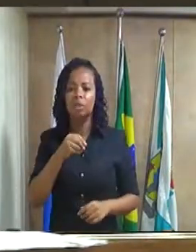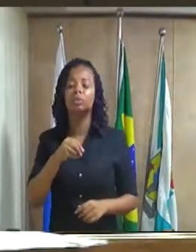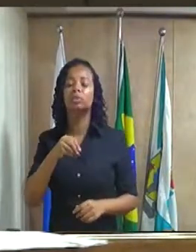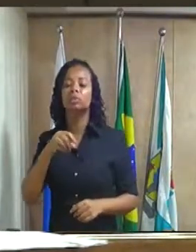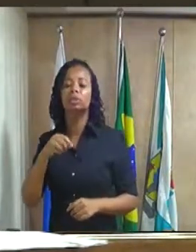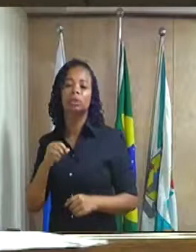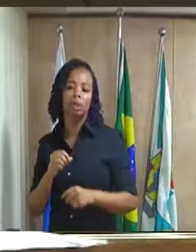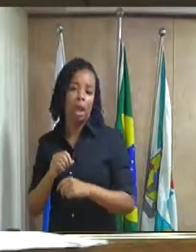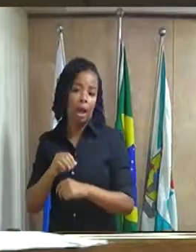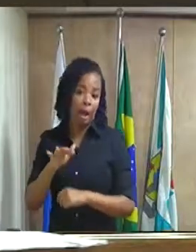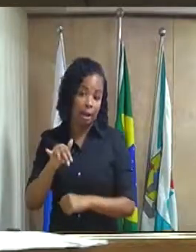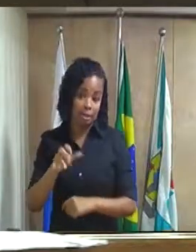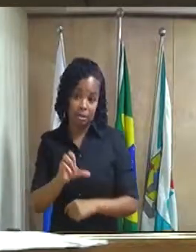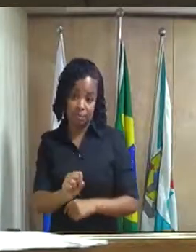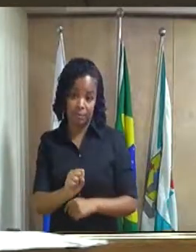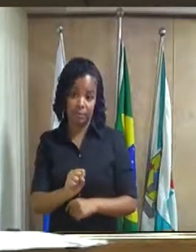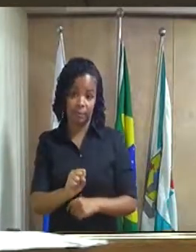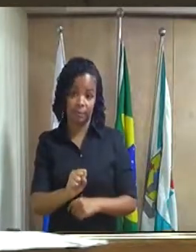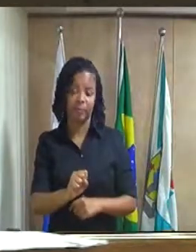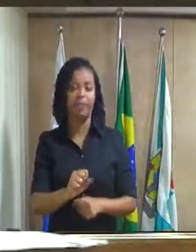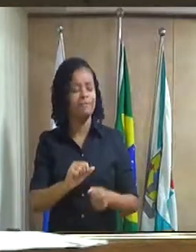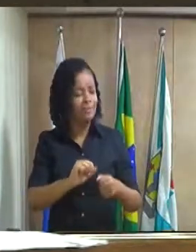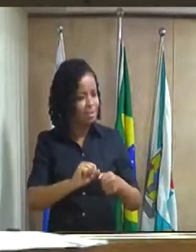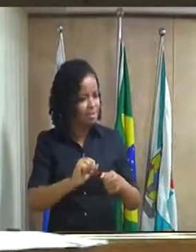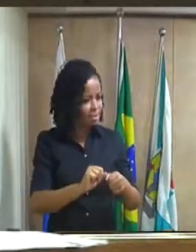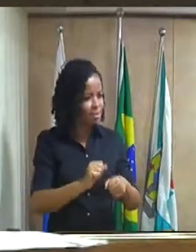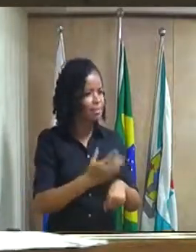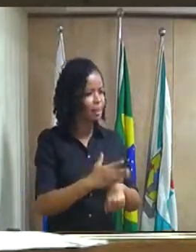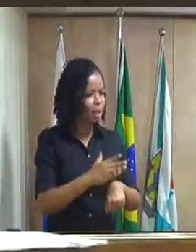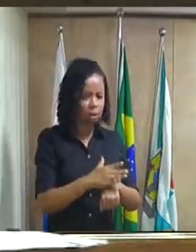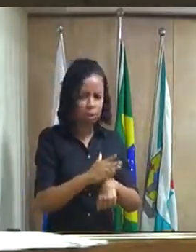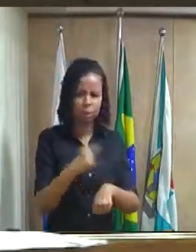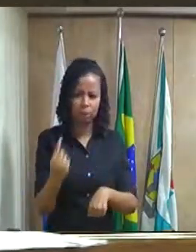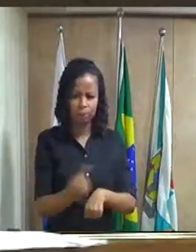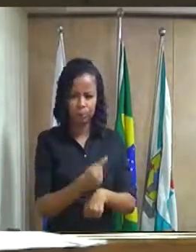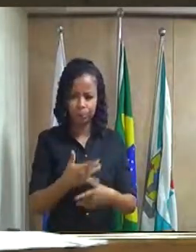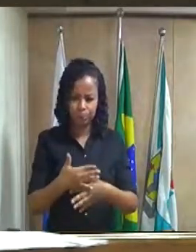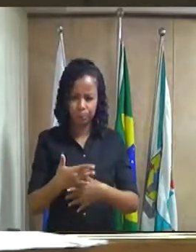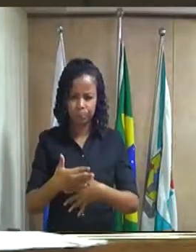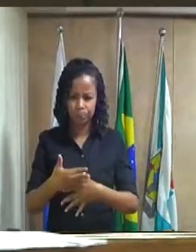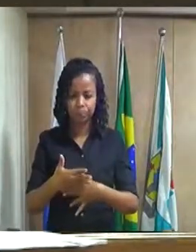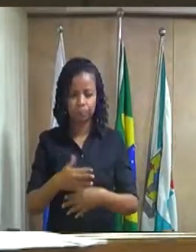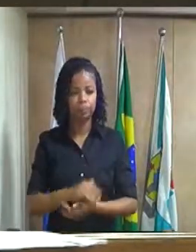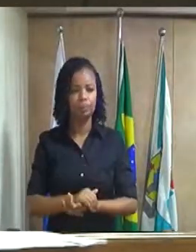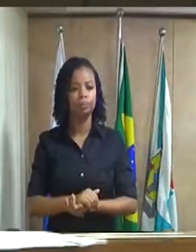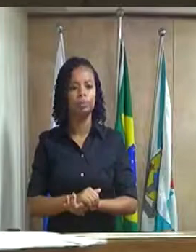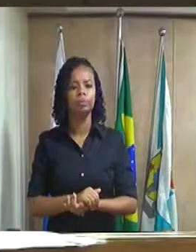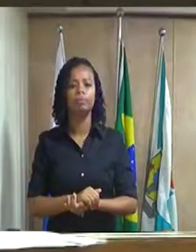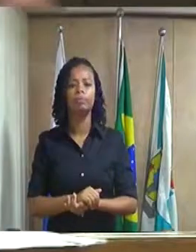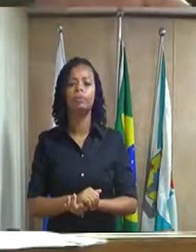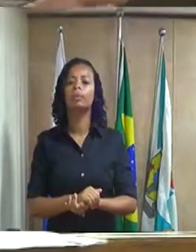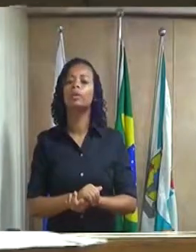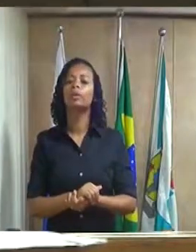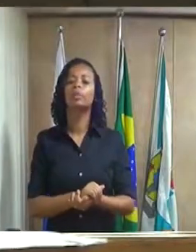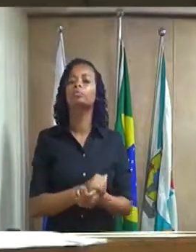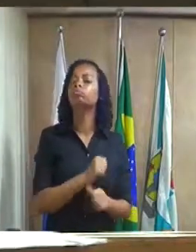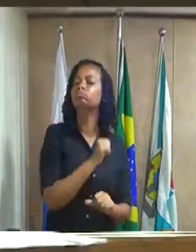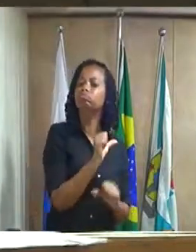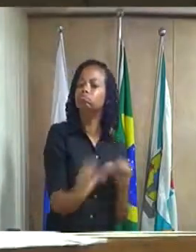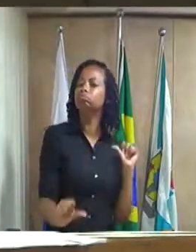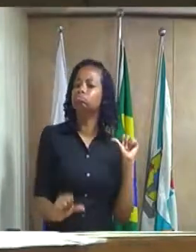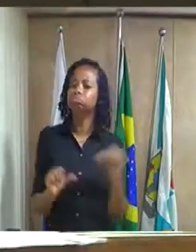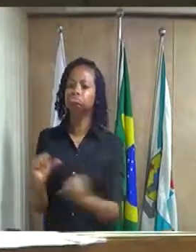está fazendo na nossa cidade a desburocratização